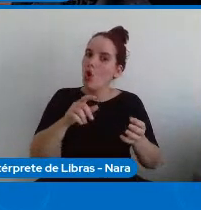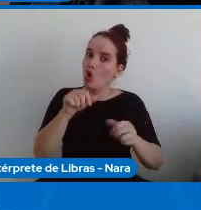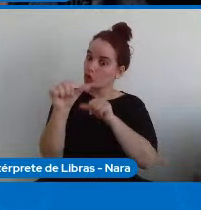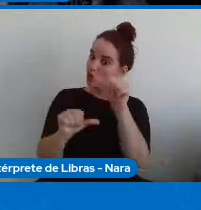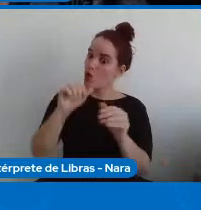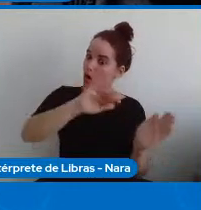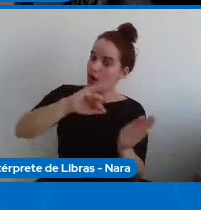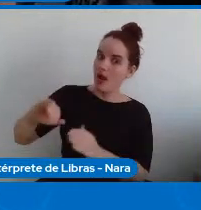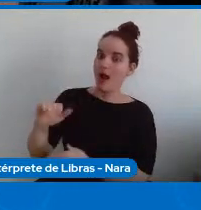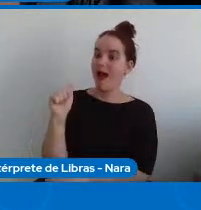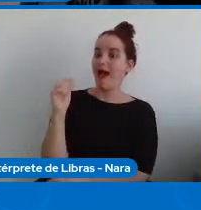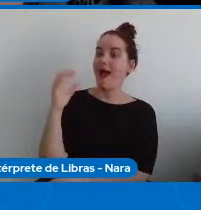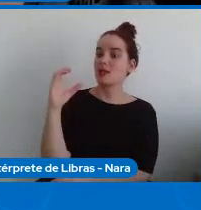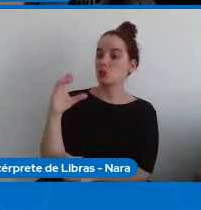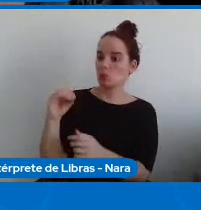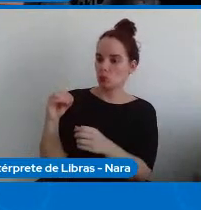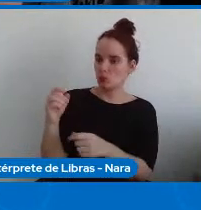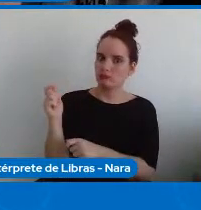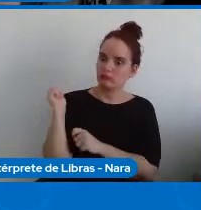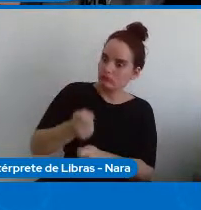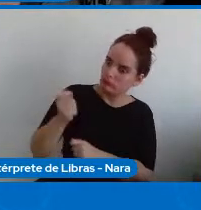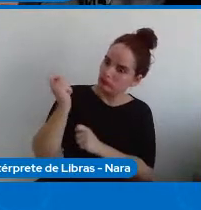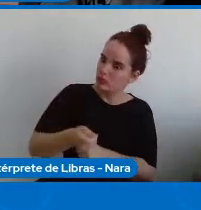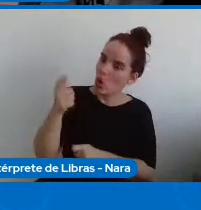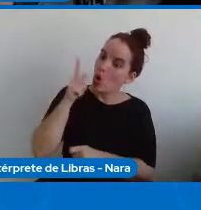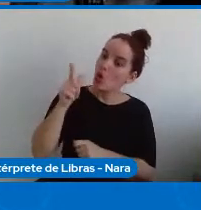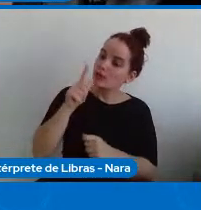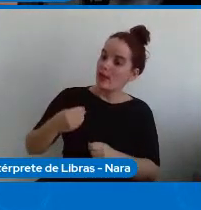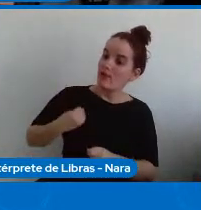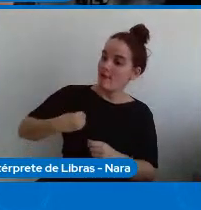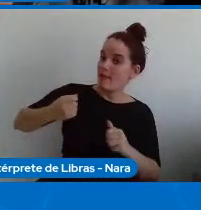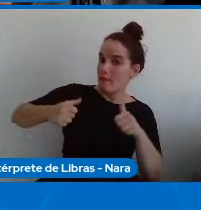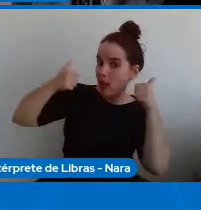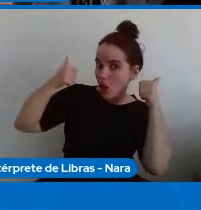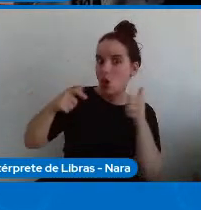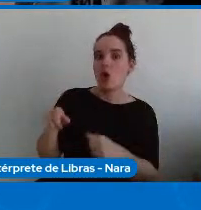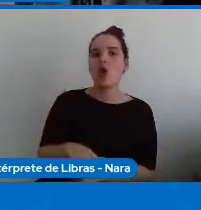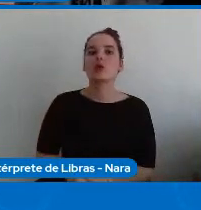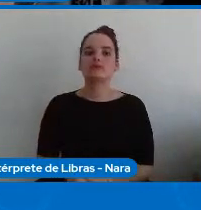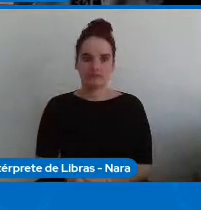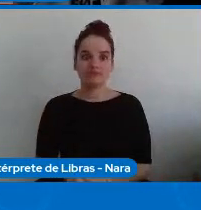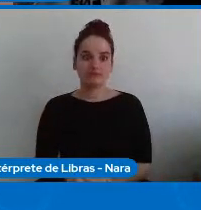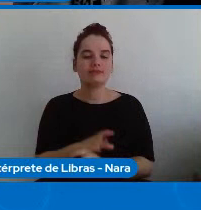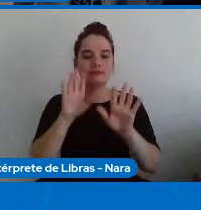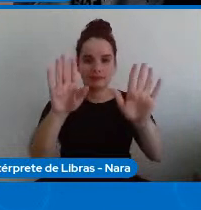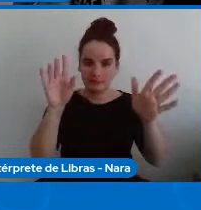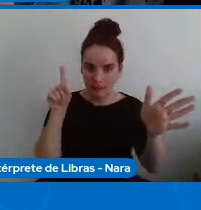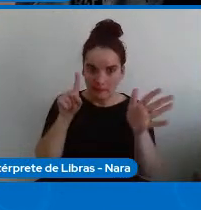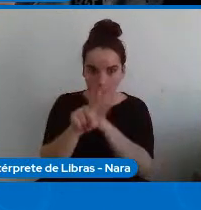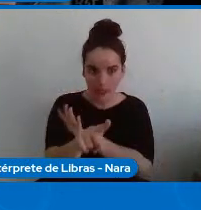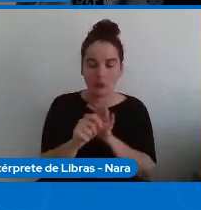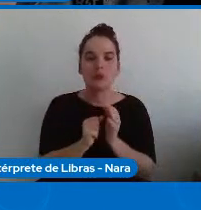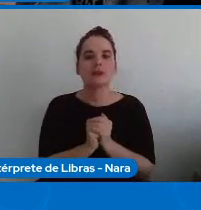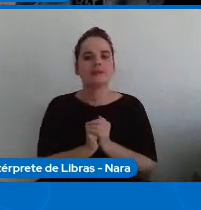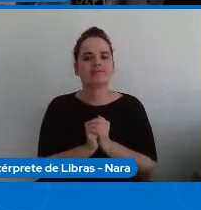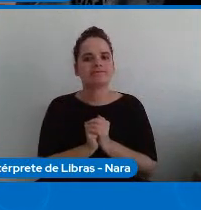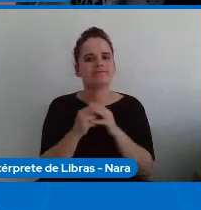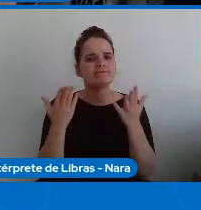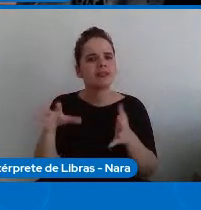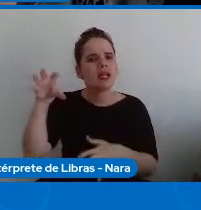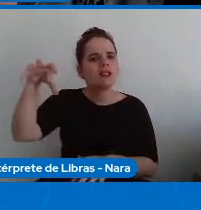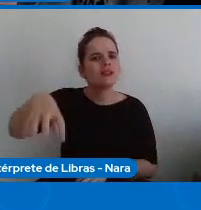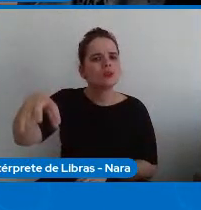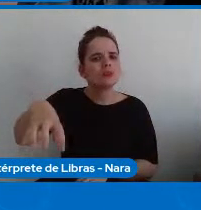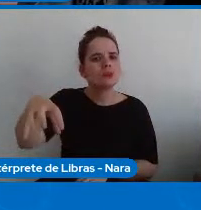uma melhoria significante da vida da tribo. E aí fica a questão, quais mudanças na vida da